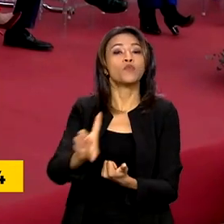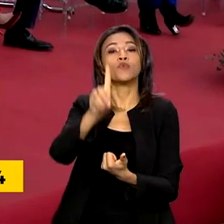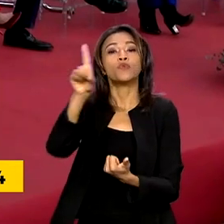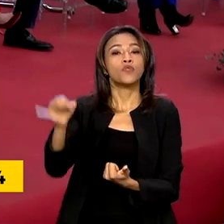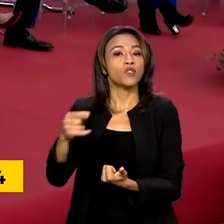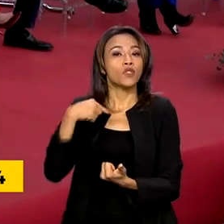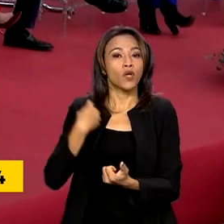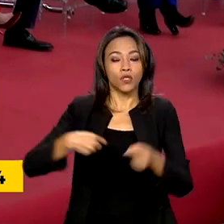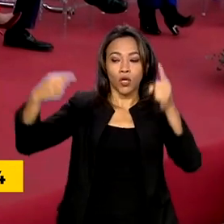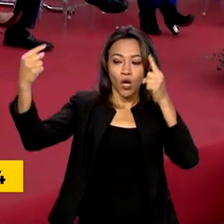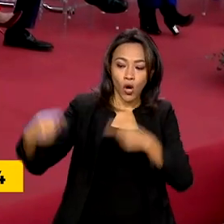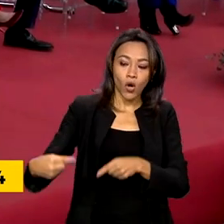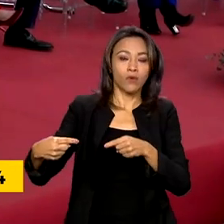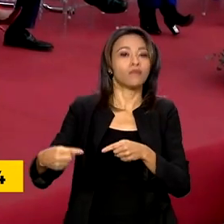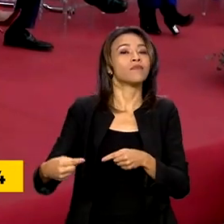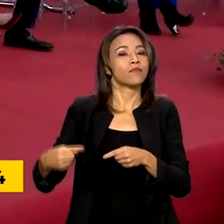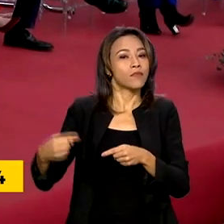competitivo com o mundo exterior. ao há Também.